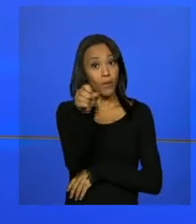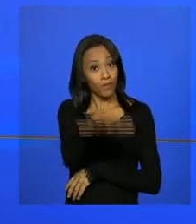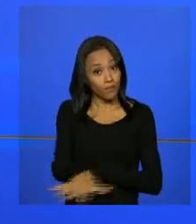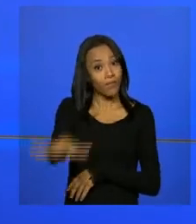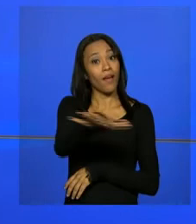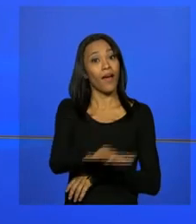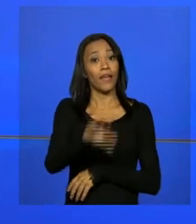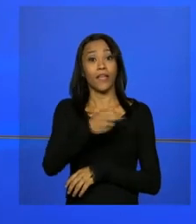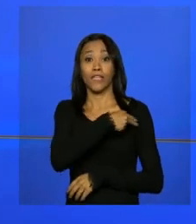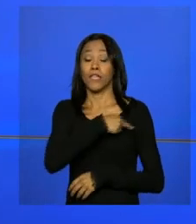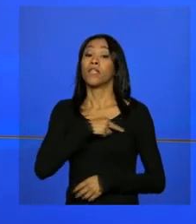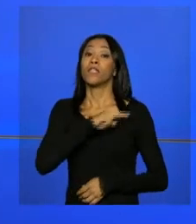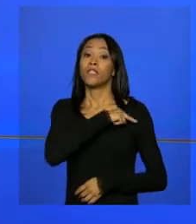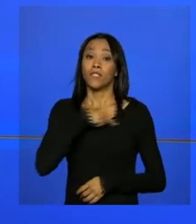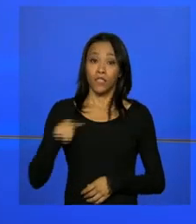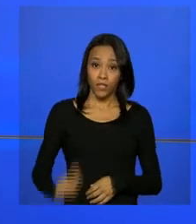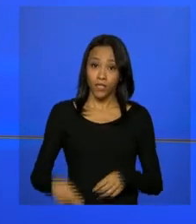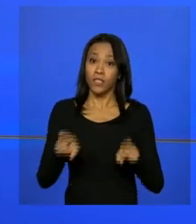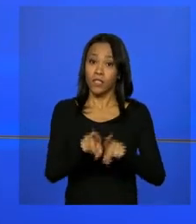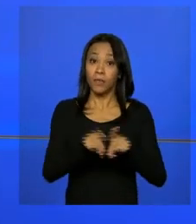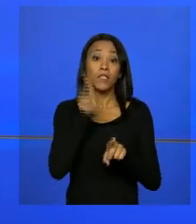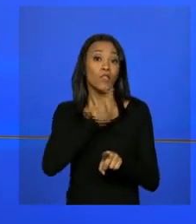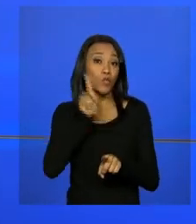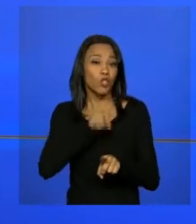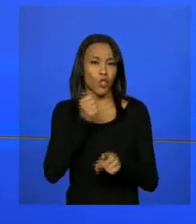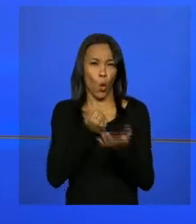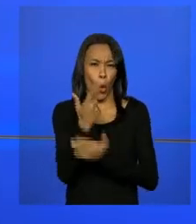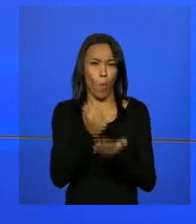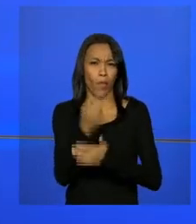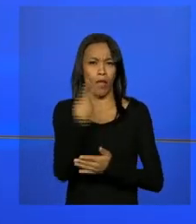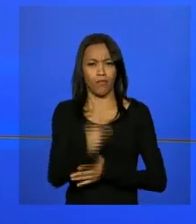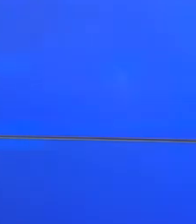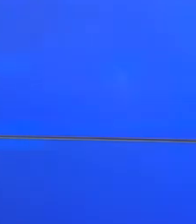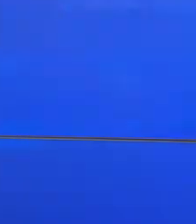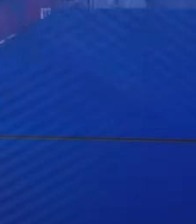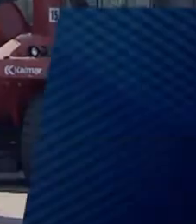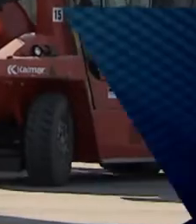setor. China e Estados Unidos foram os que mais compraram do Brasil.